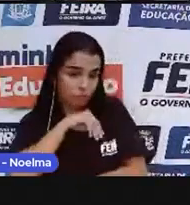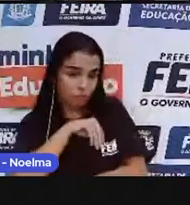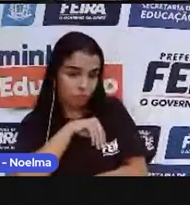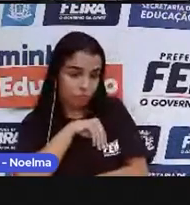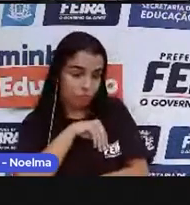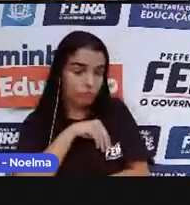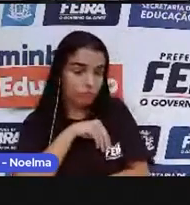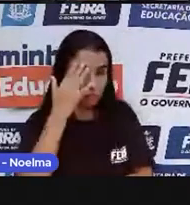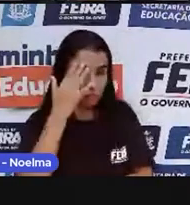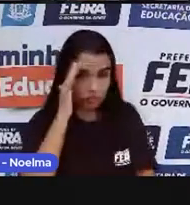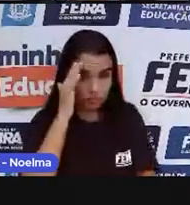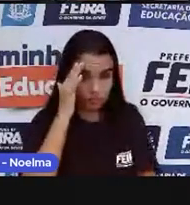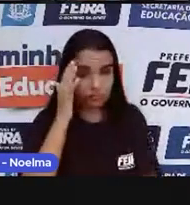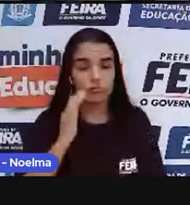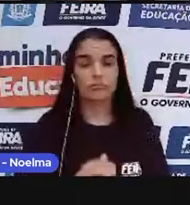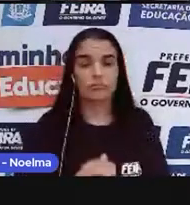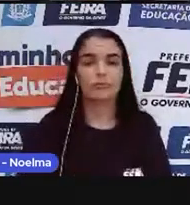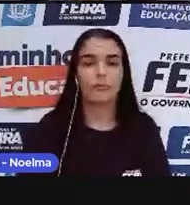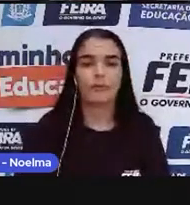funções.